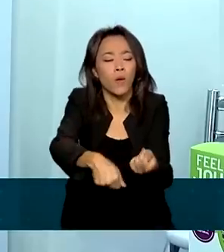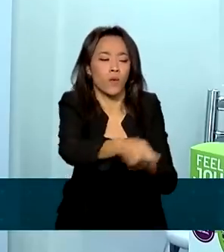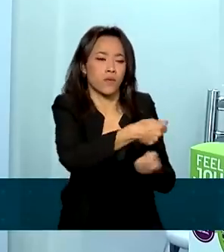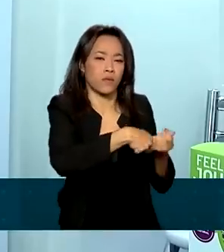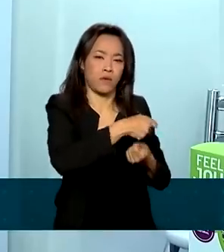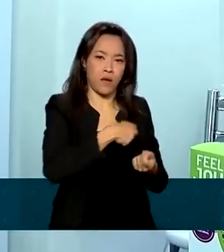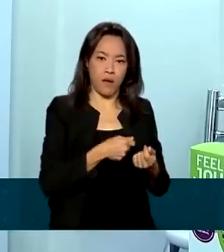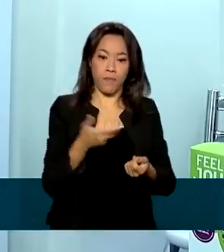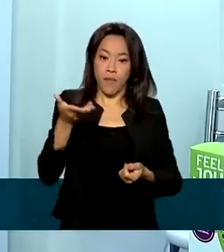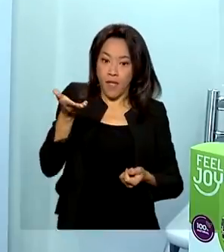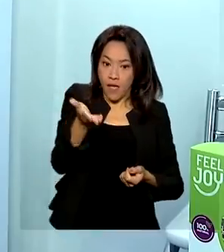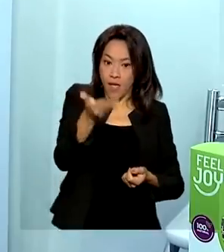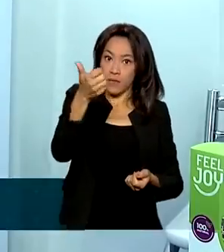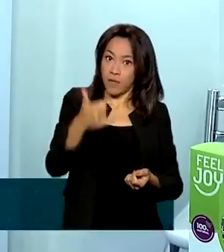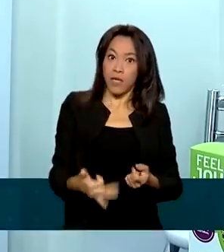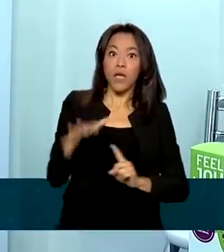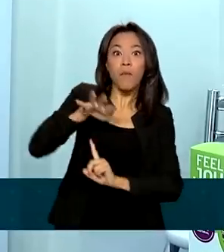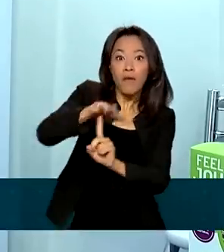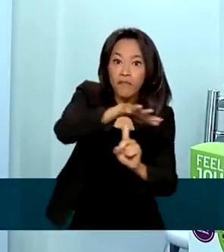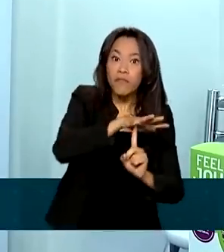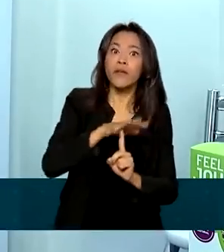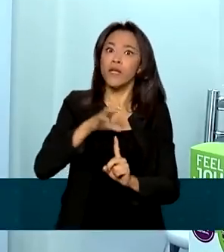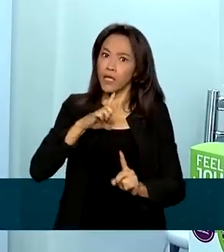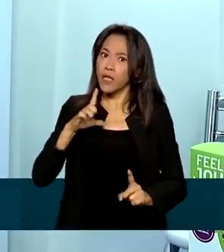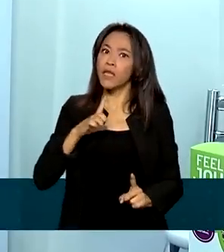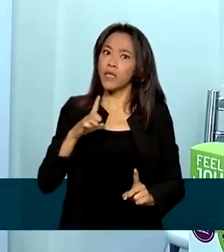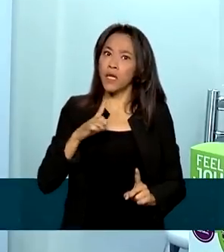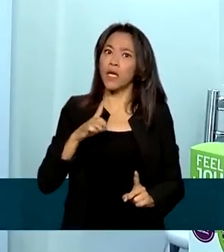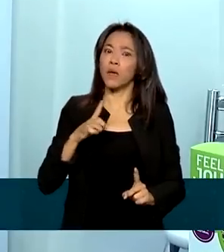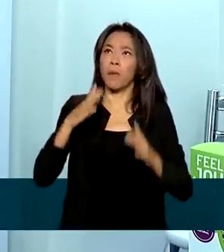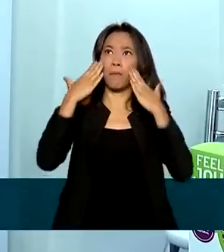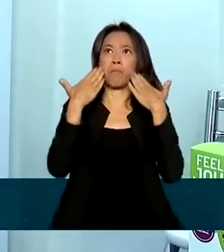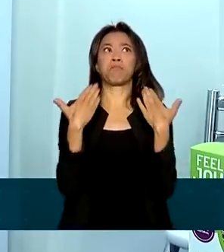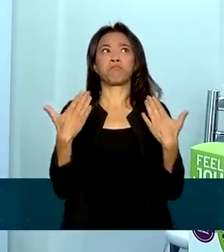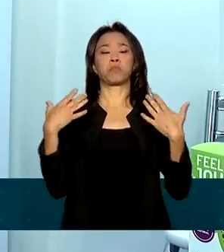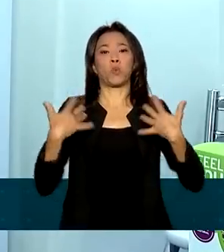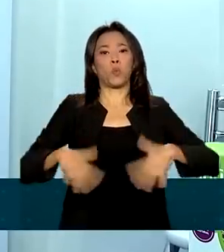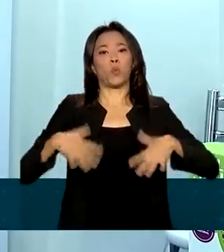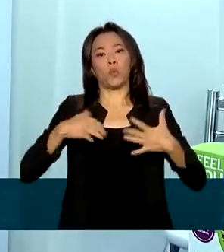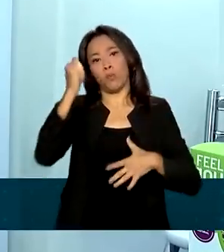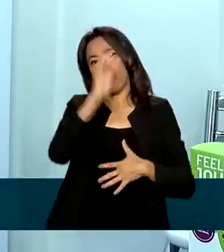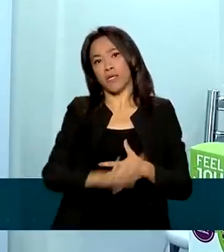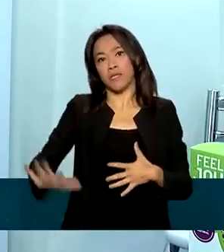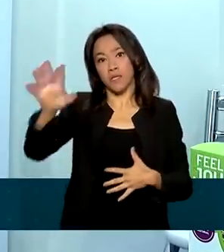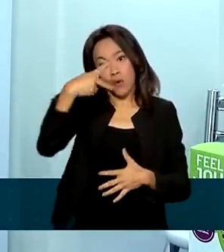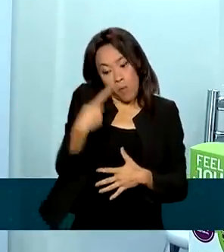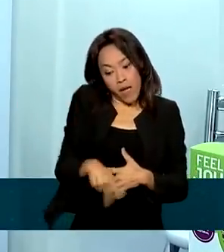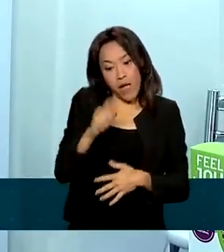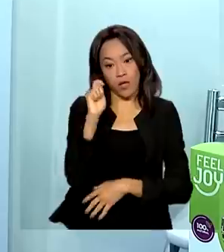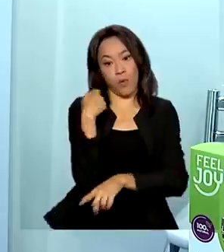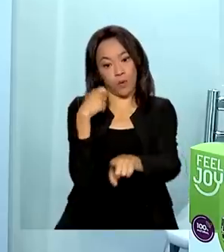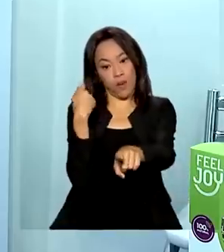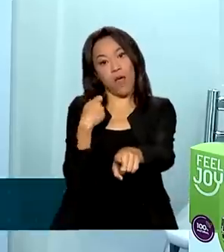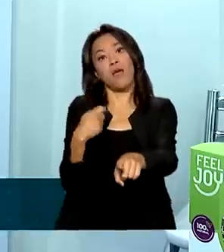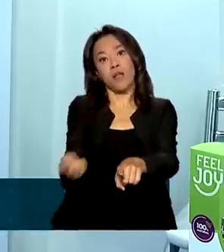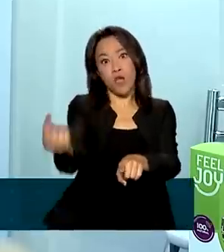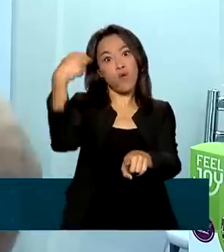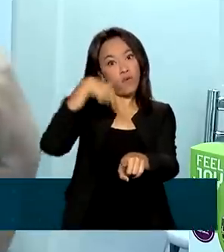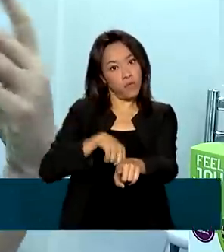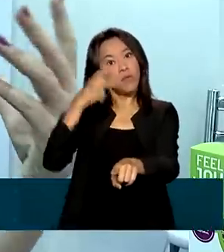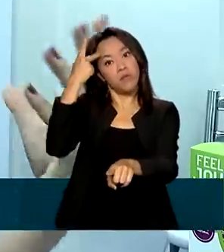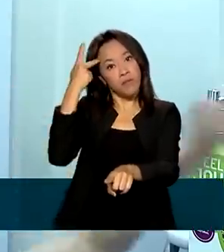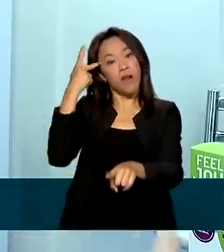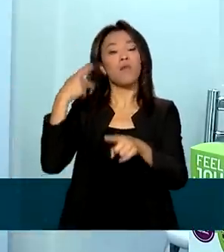É uma feira que tem uma grande exposição para todo o Brasil, né? Então, como é uma empresa de Porto Alegre, a intenção é vir para cá para poder